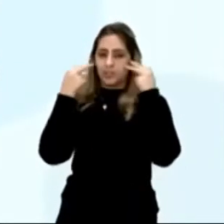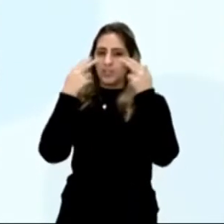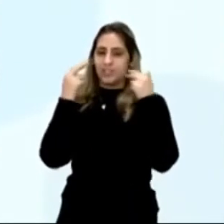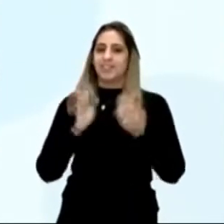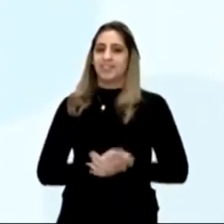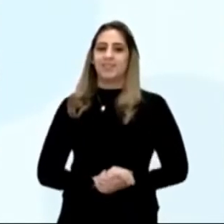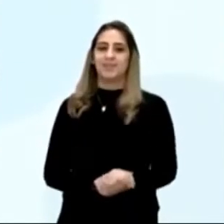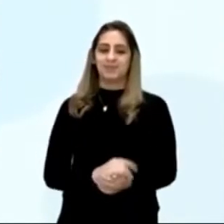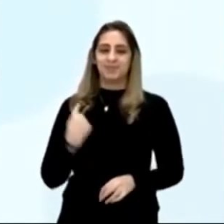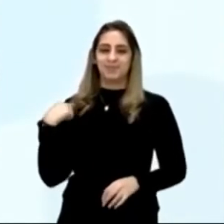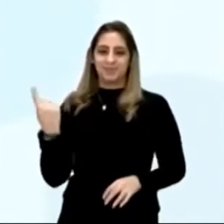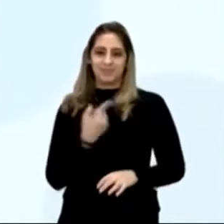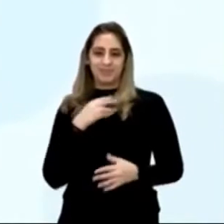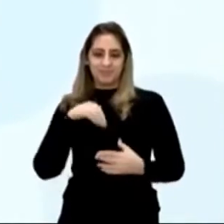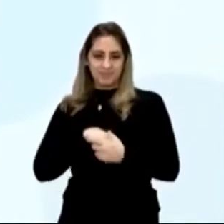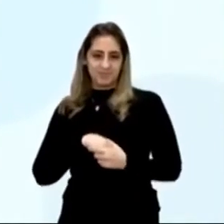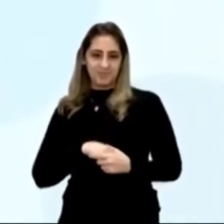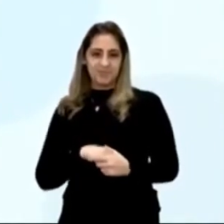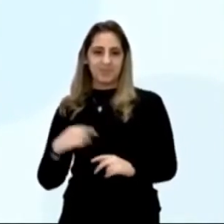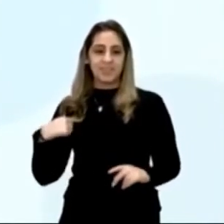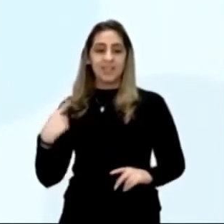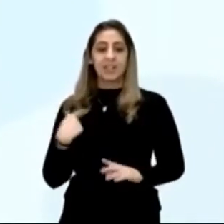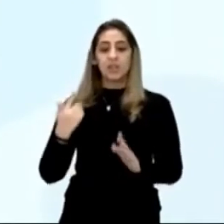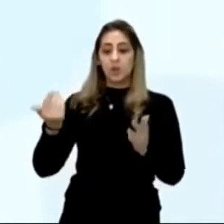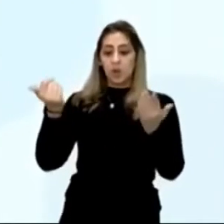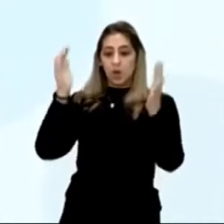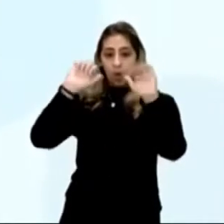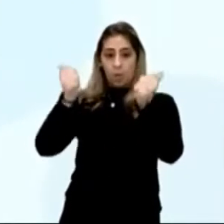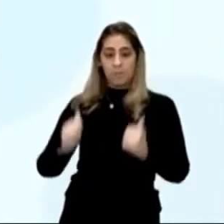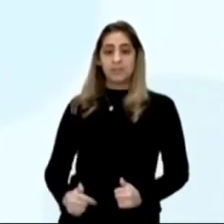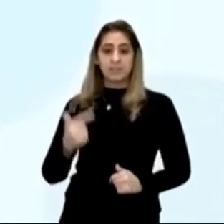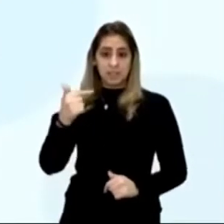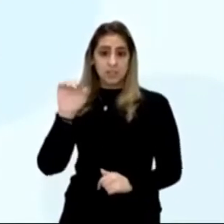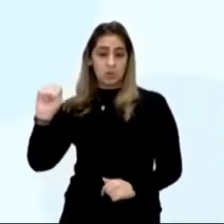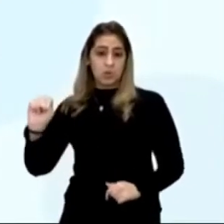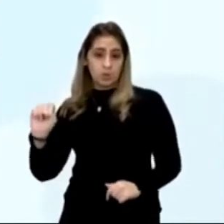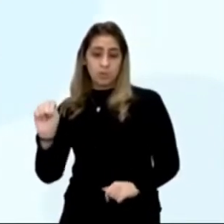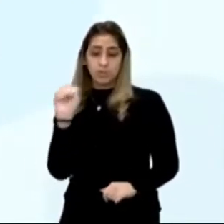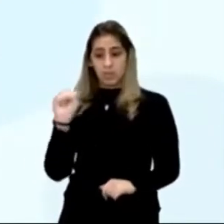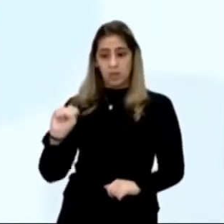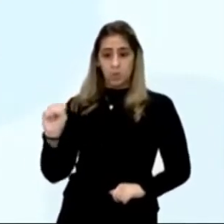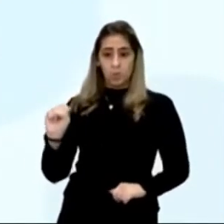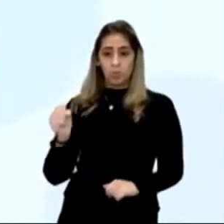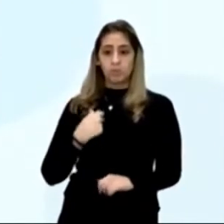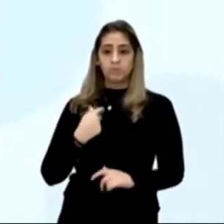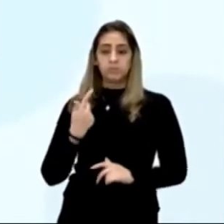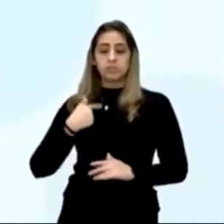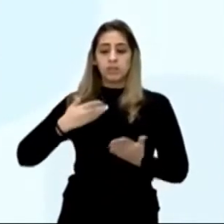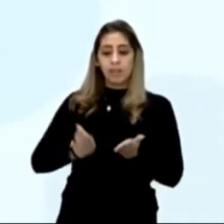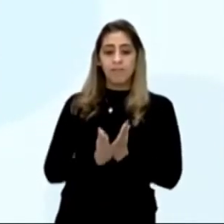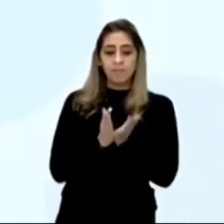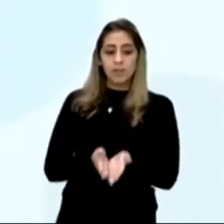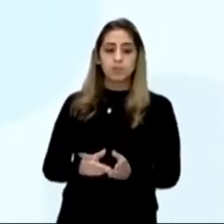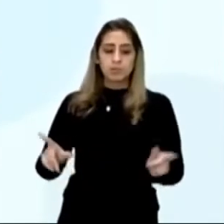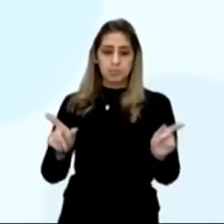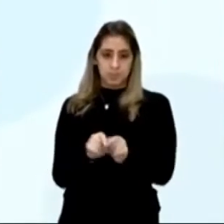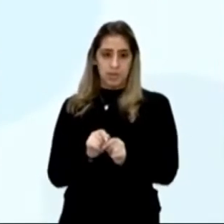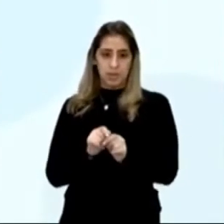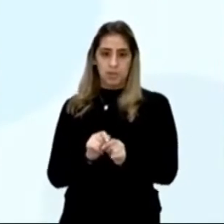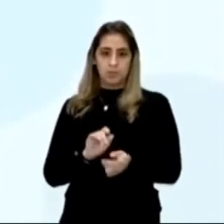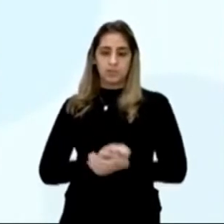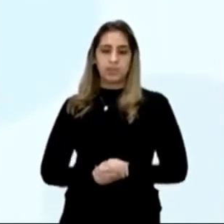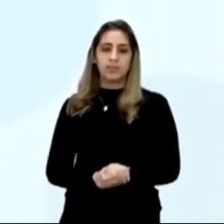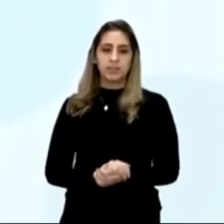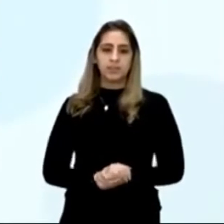homens, que andavam pela praia, obra de sete ou oito, segundo disseram os navios pequenos, por chegarem primeiro,